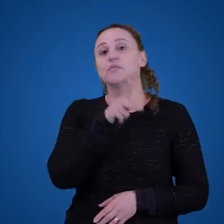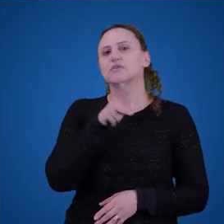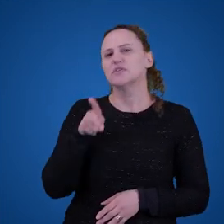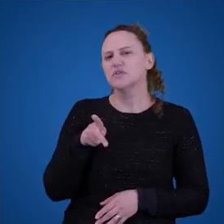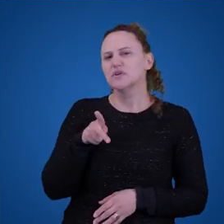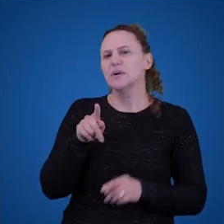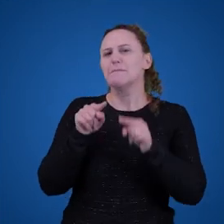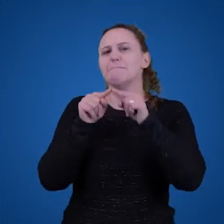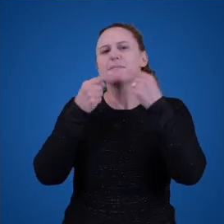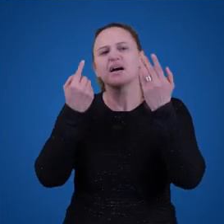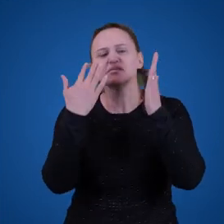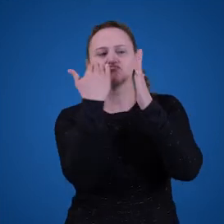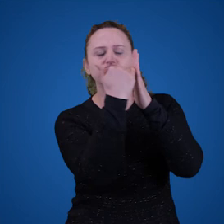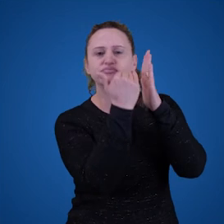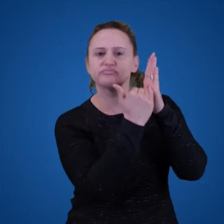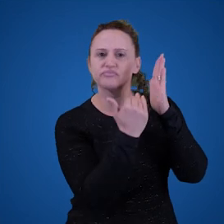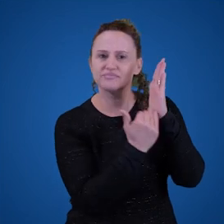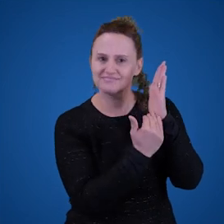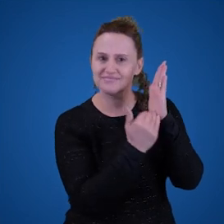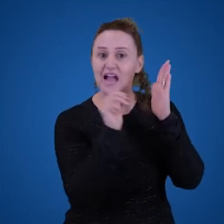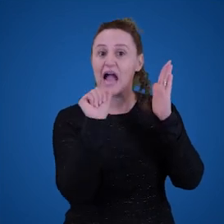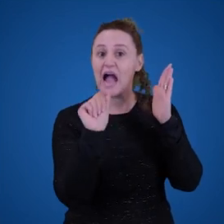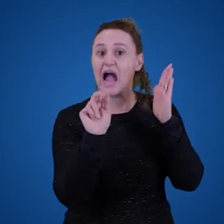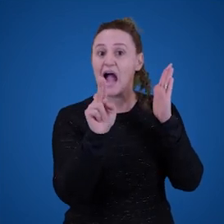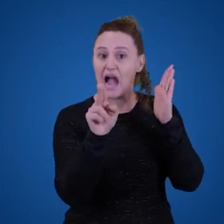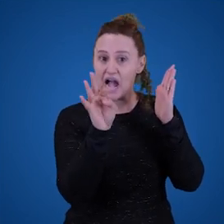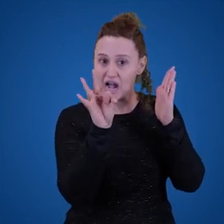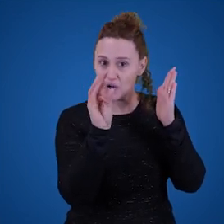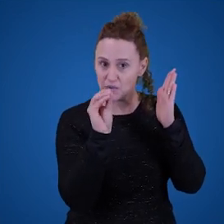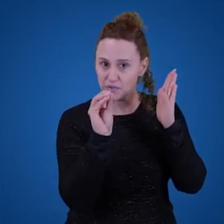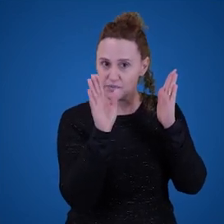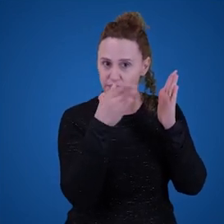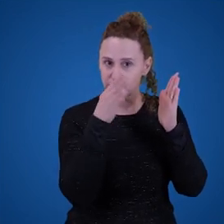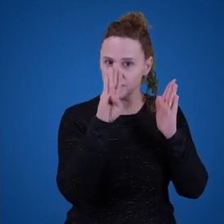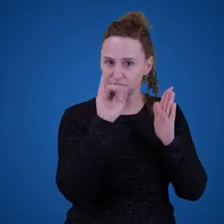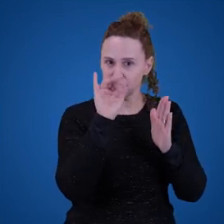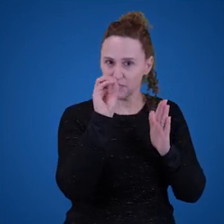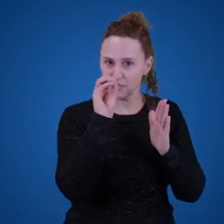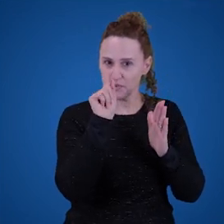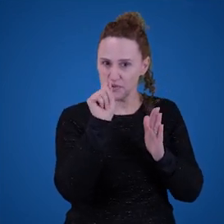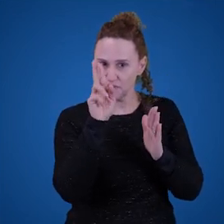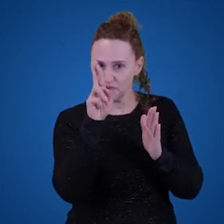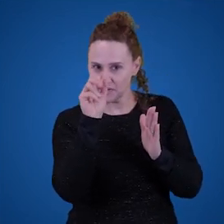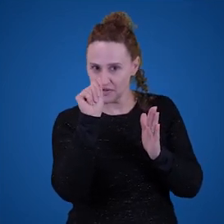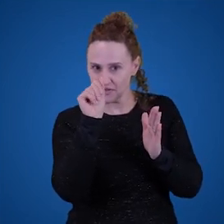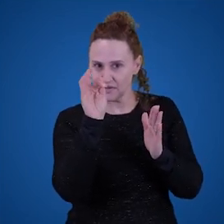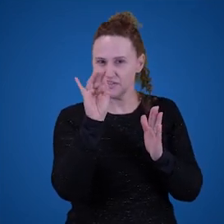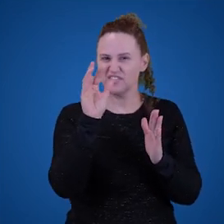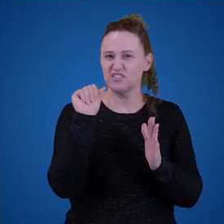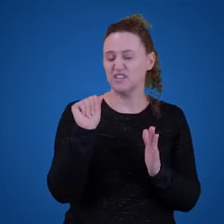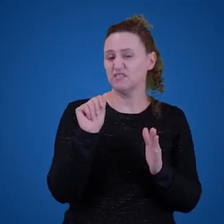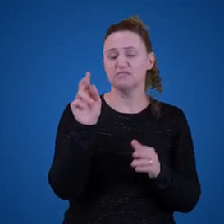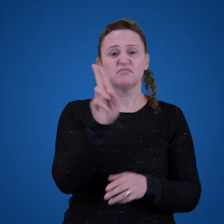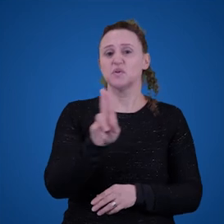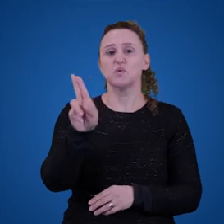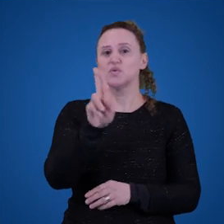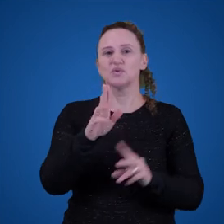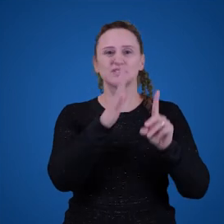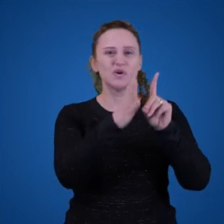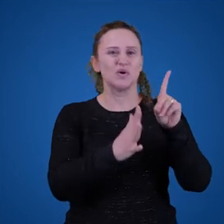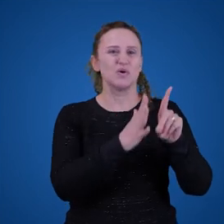Ou as biografias. Bem, nesse caso, elas não usam a discurso ficcional, né? Então, ela não tem essa